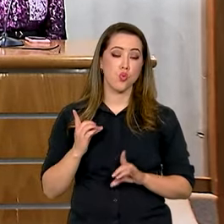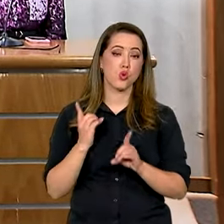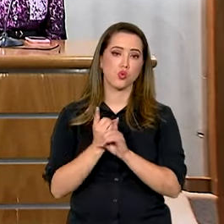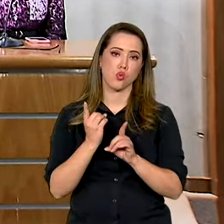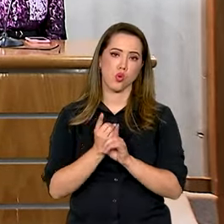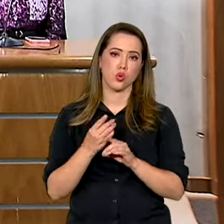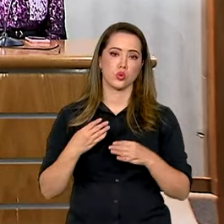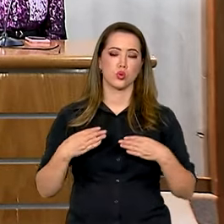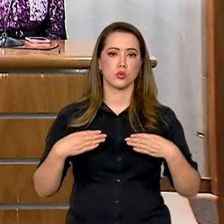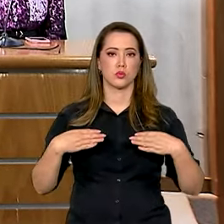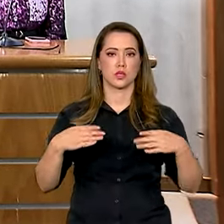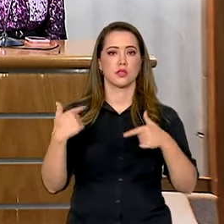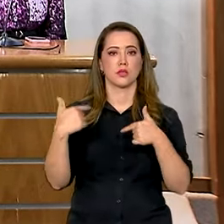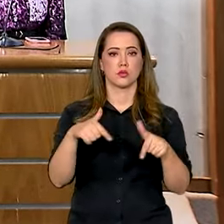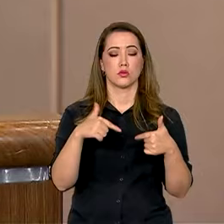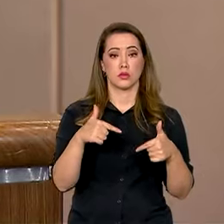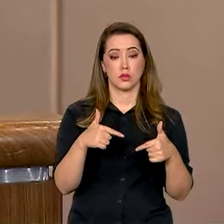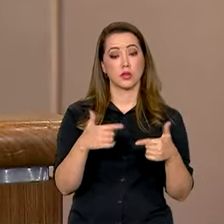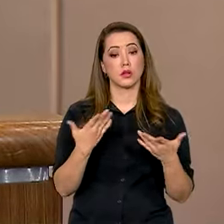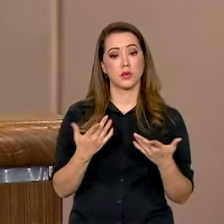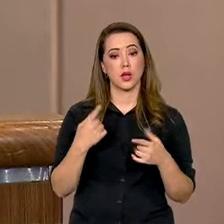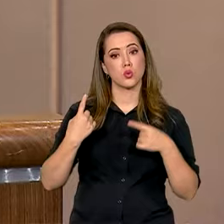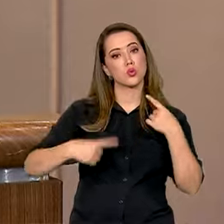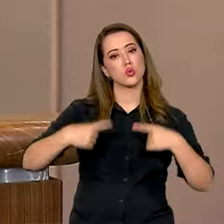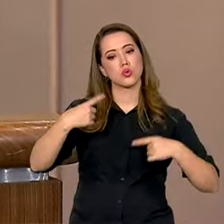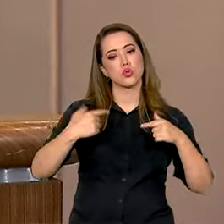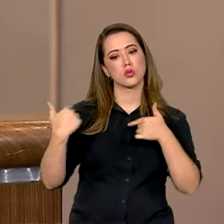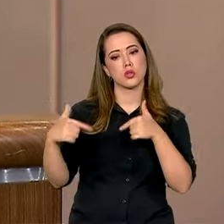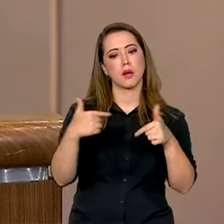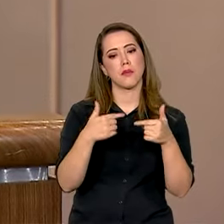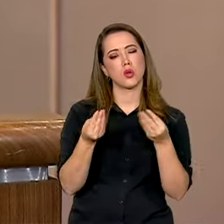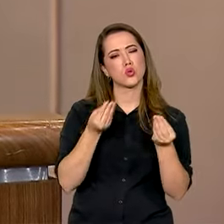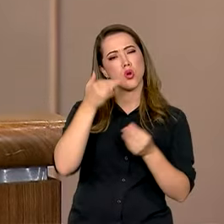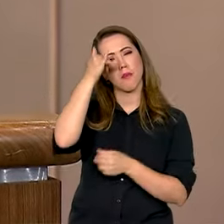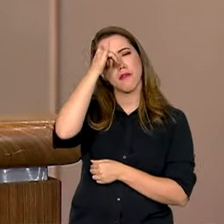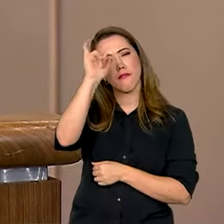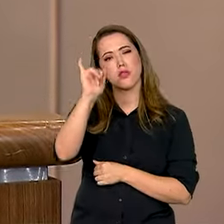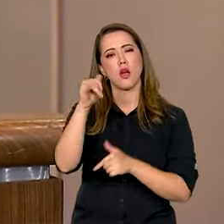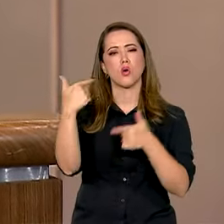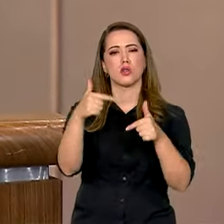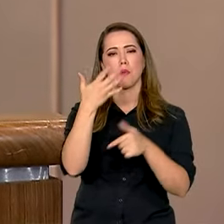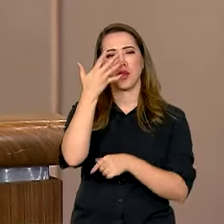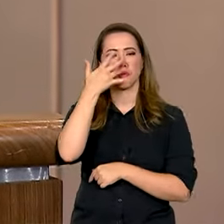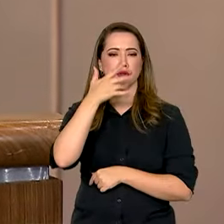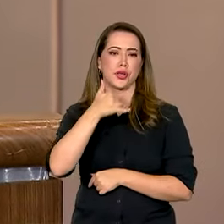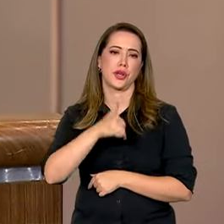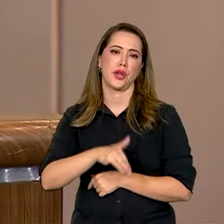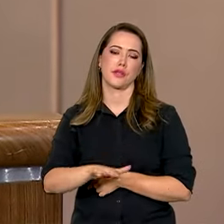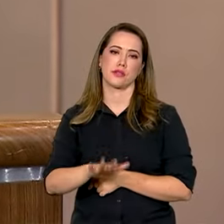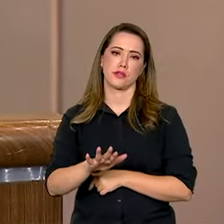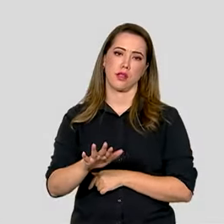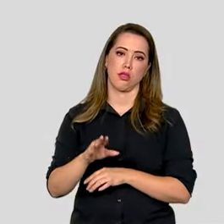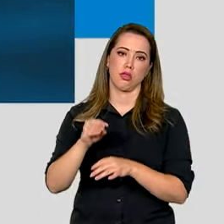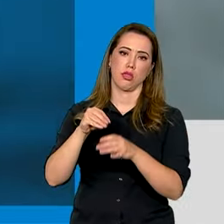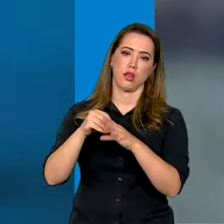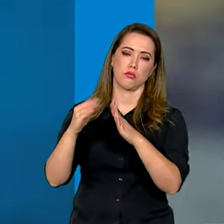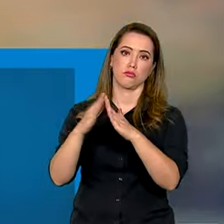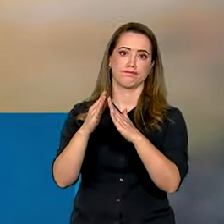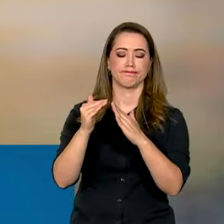pelo Ministério do Trabalho e Emprego debateu ações de combate ao trabalho infantil doméstico no país.